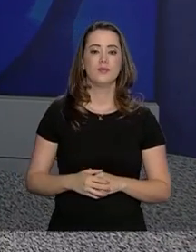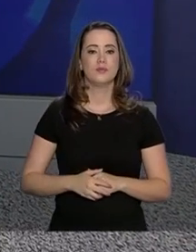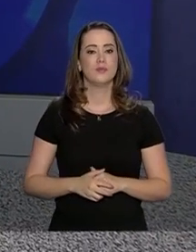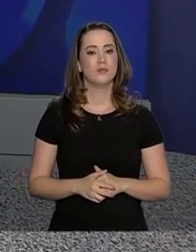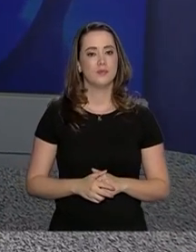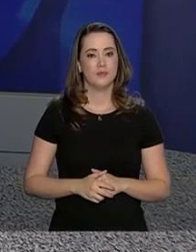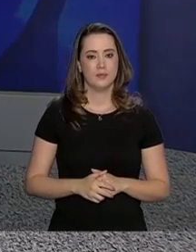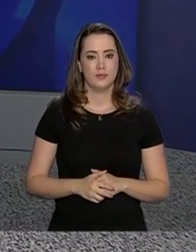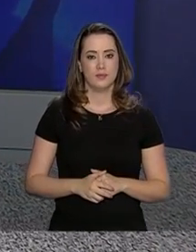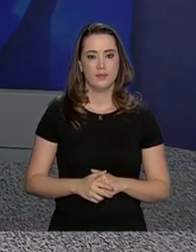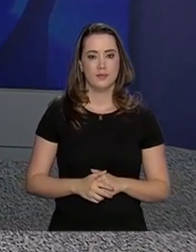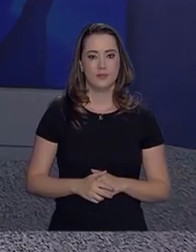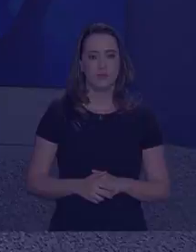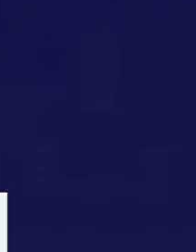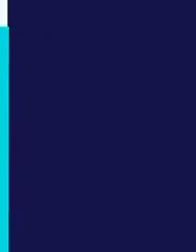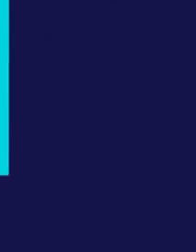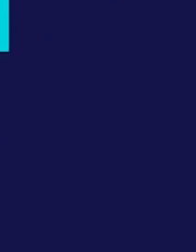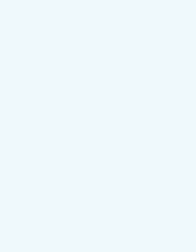a TV do governo federal.